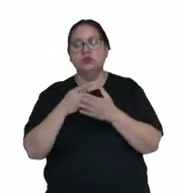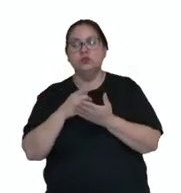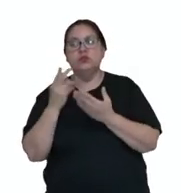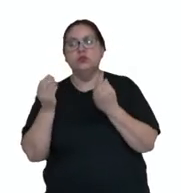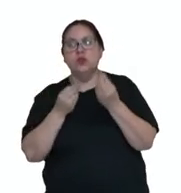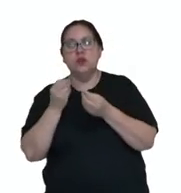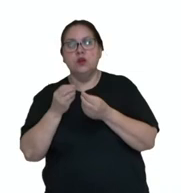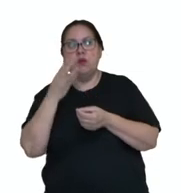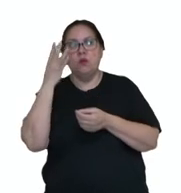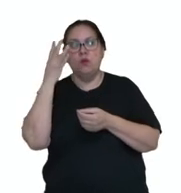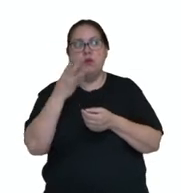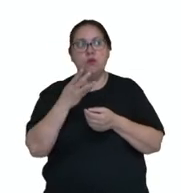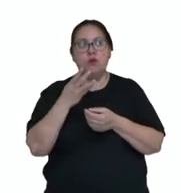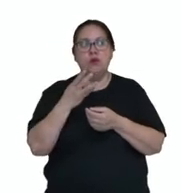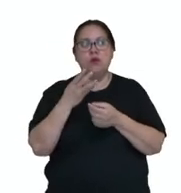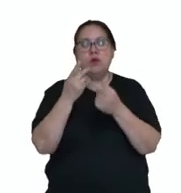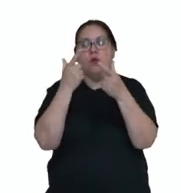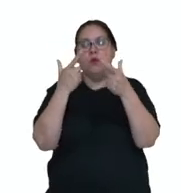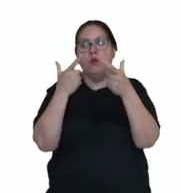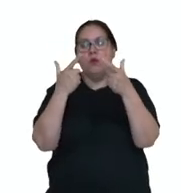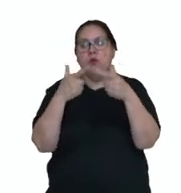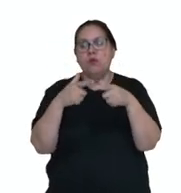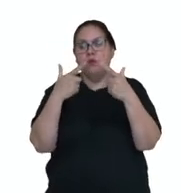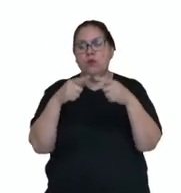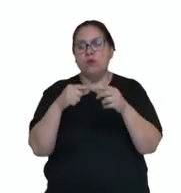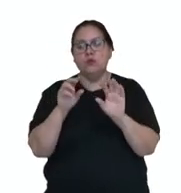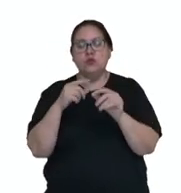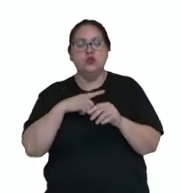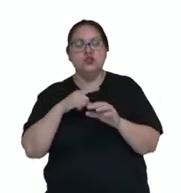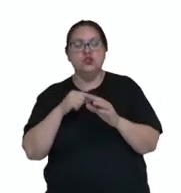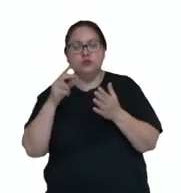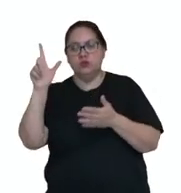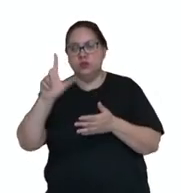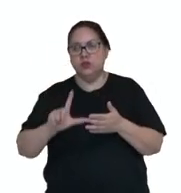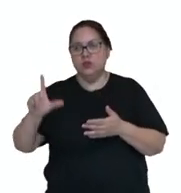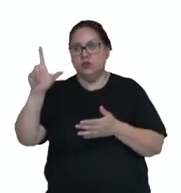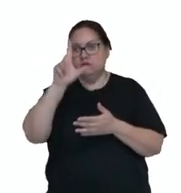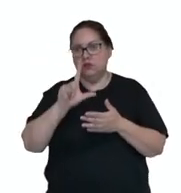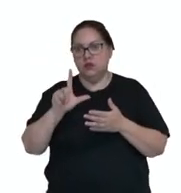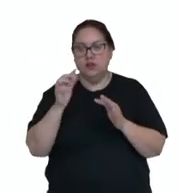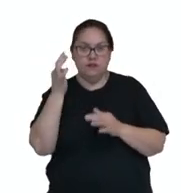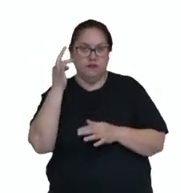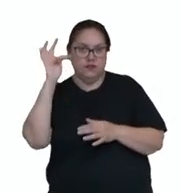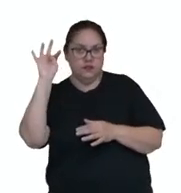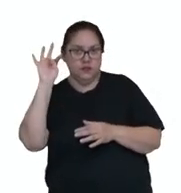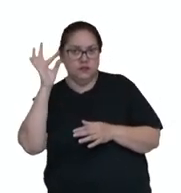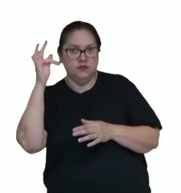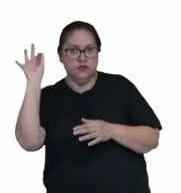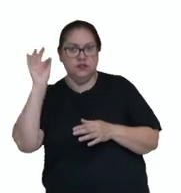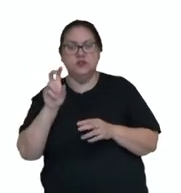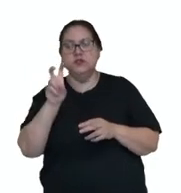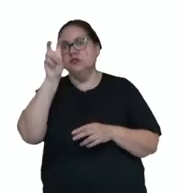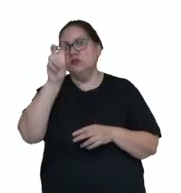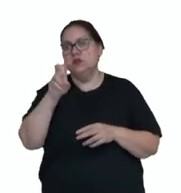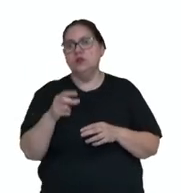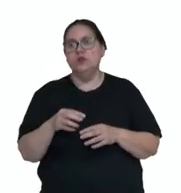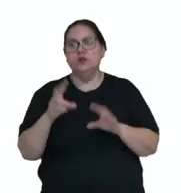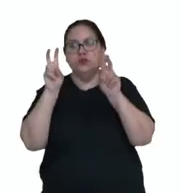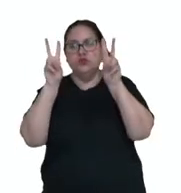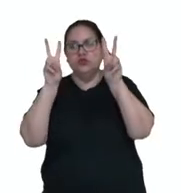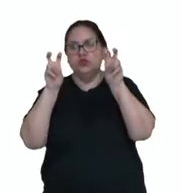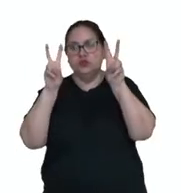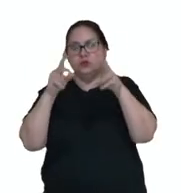4, é o estilo de literatura, que é a literatura francesa. 5, o título